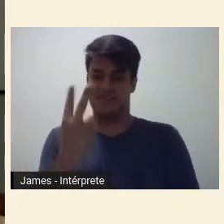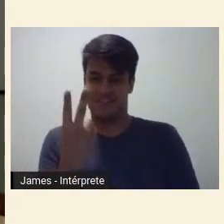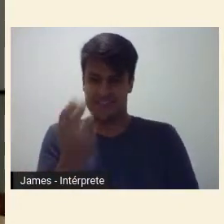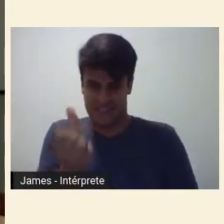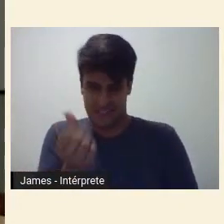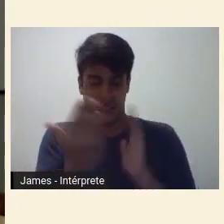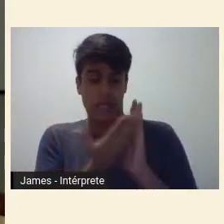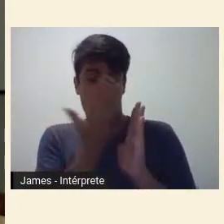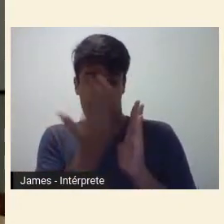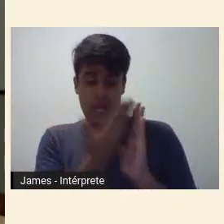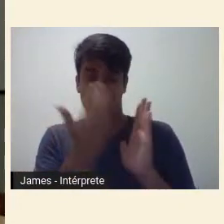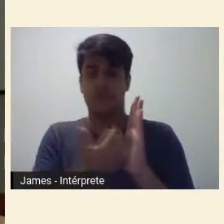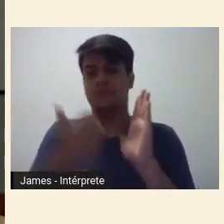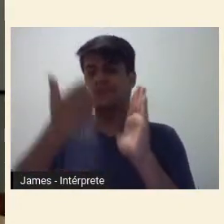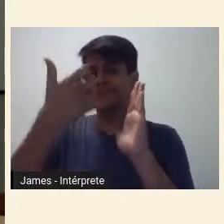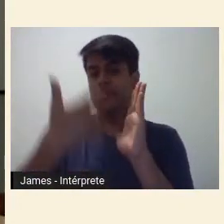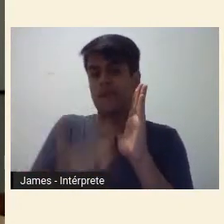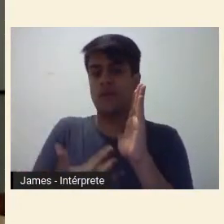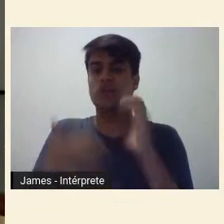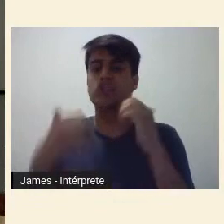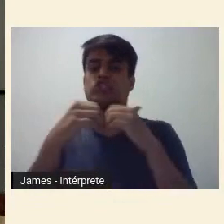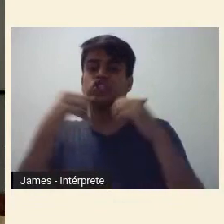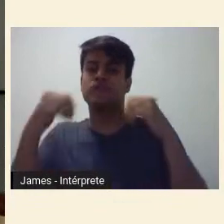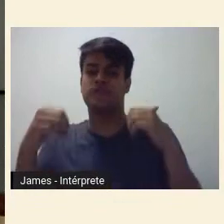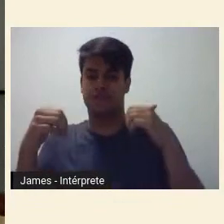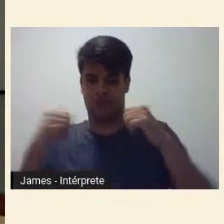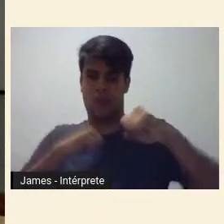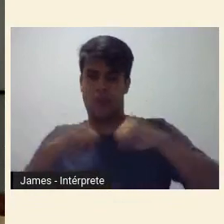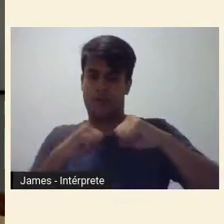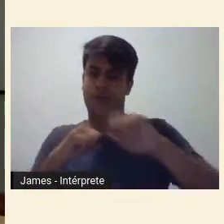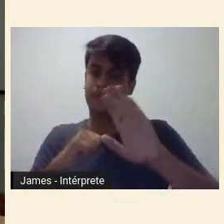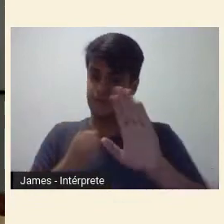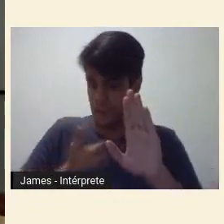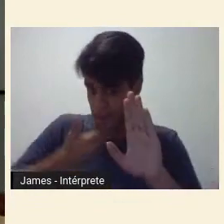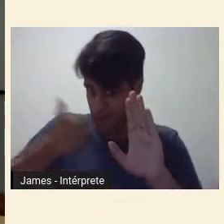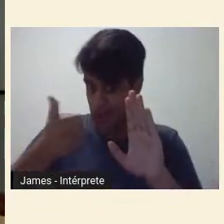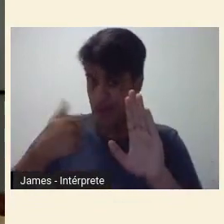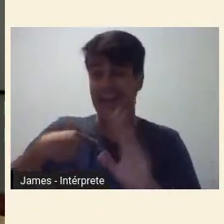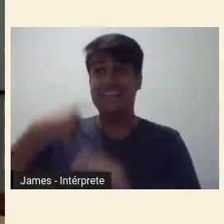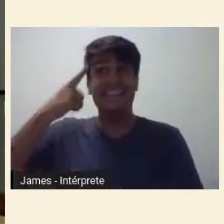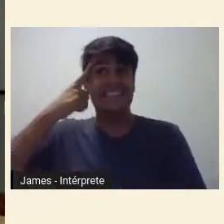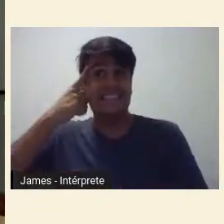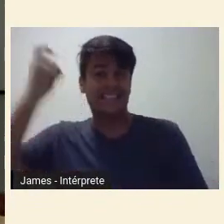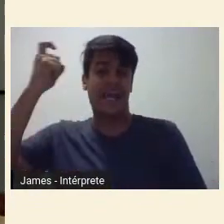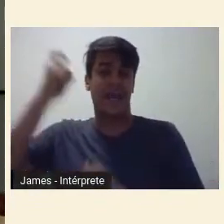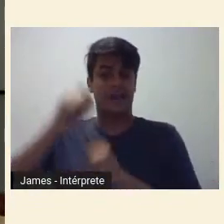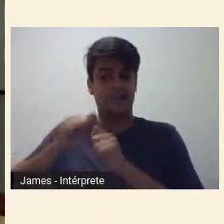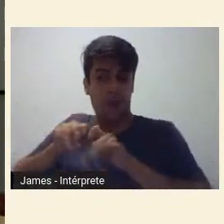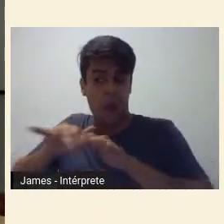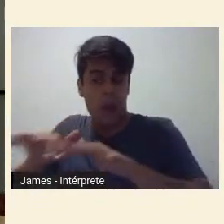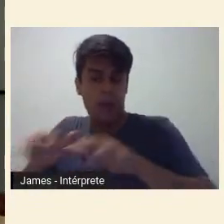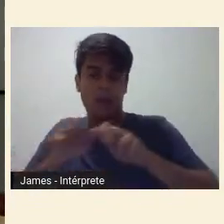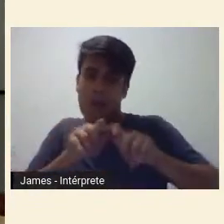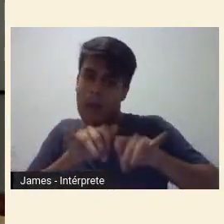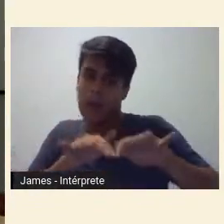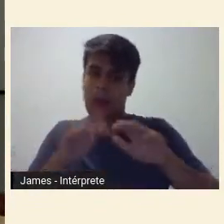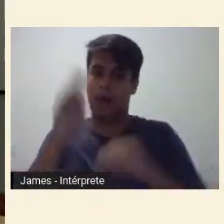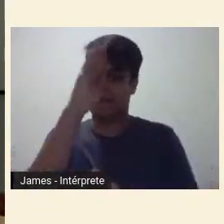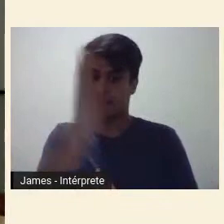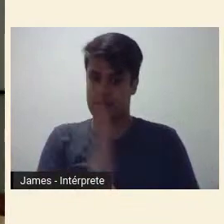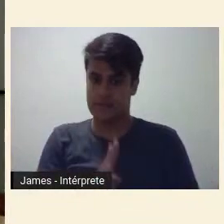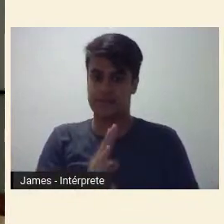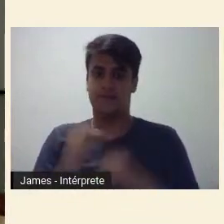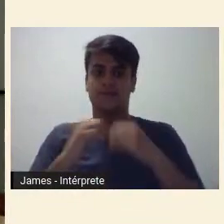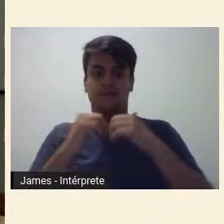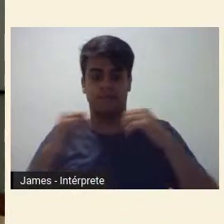ele dividiria o movimento, ou melhor, o impacto e a circulação das ideias modernistas que estavam em movimento pelo país, entre